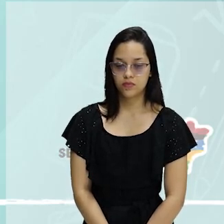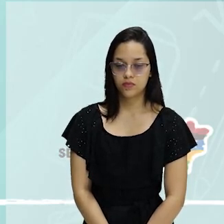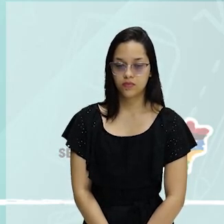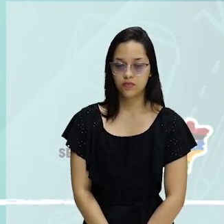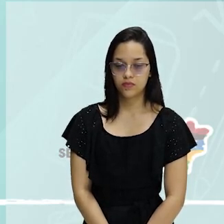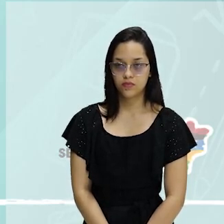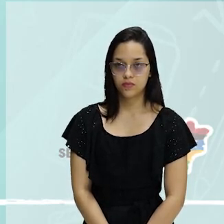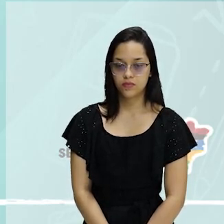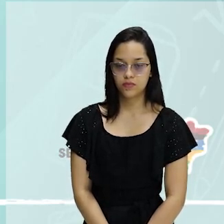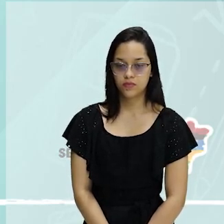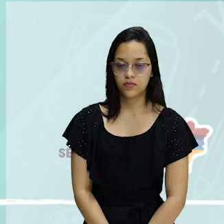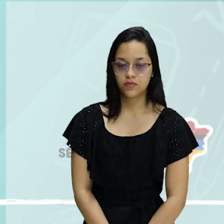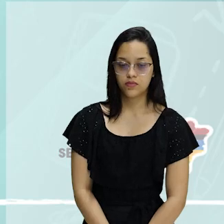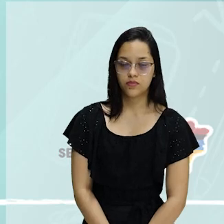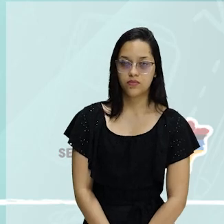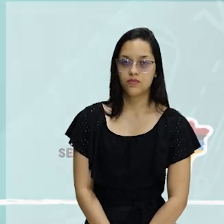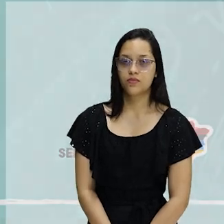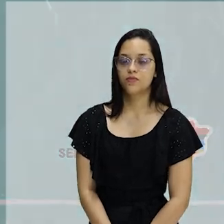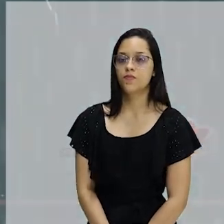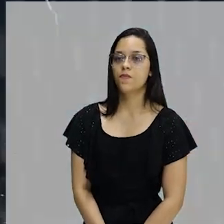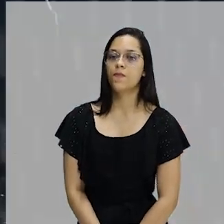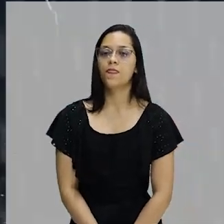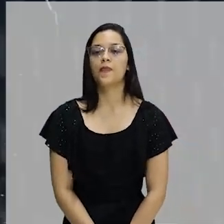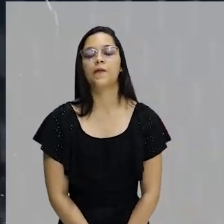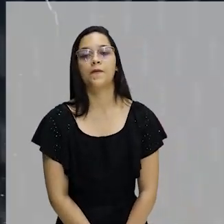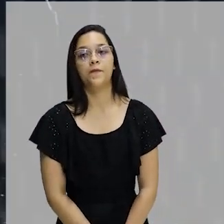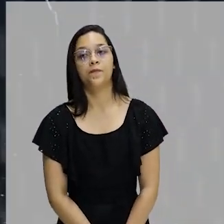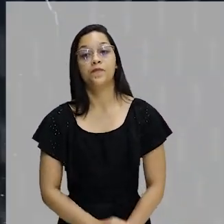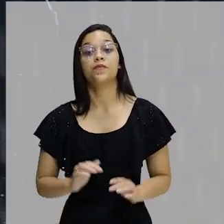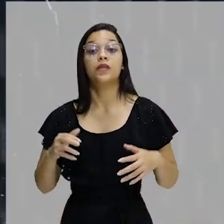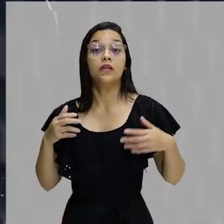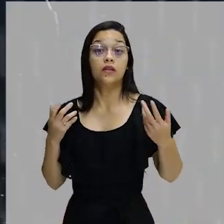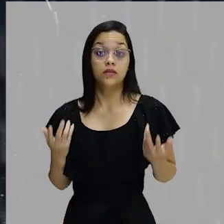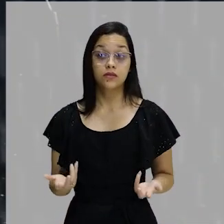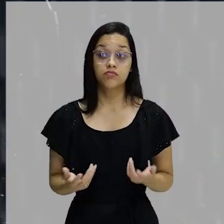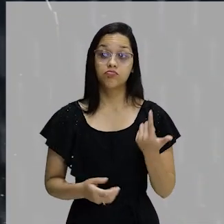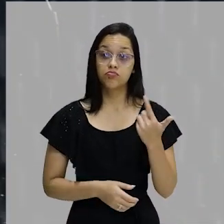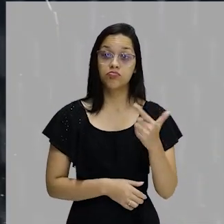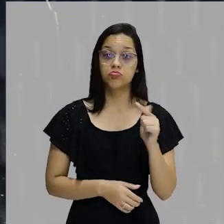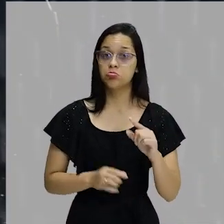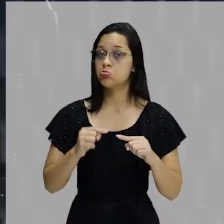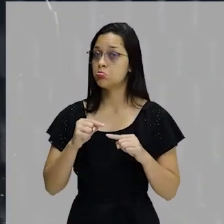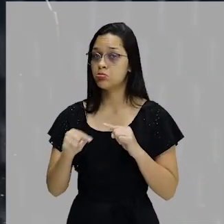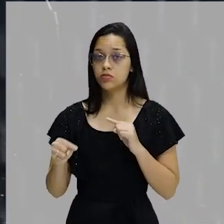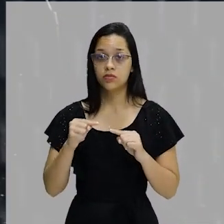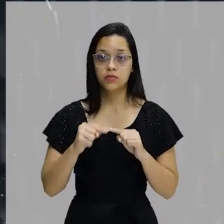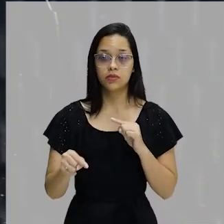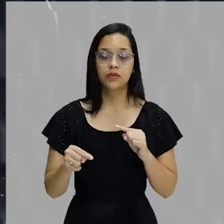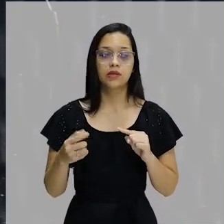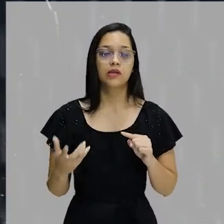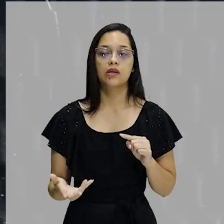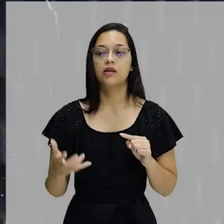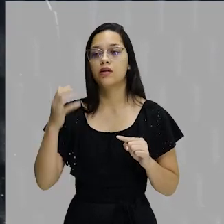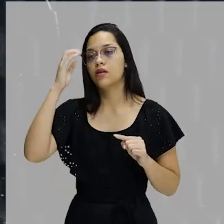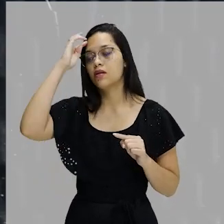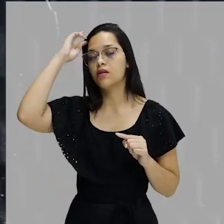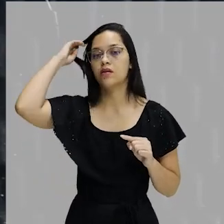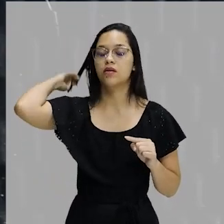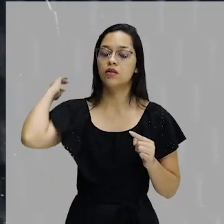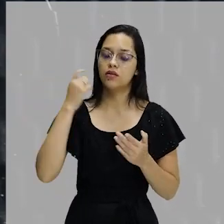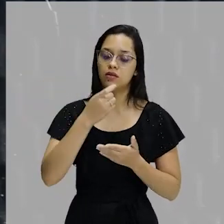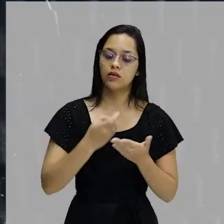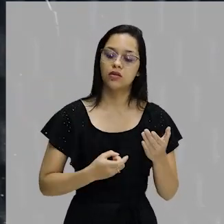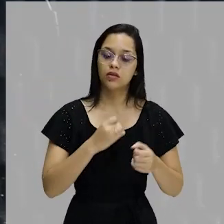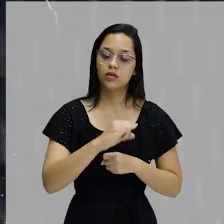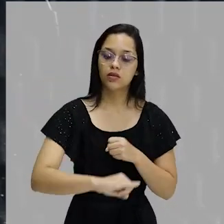socialização dos conhecimentos. Então, gente, não tem nada a ver pegar texto da